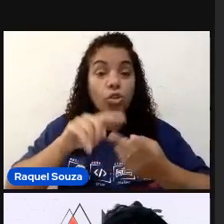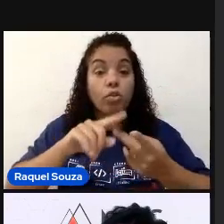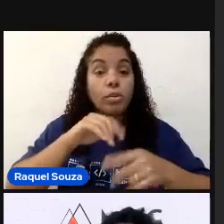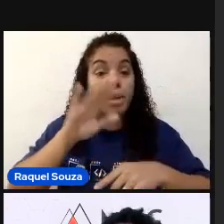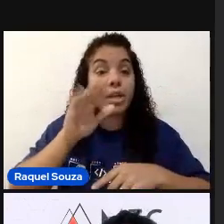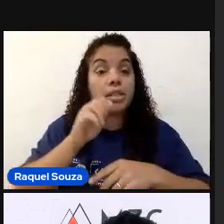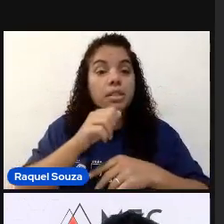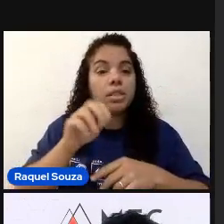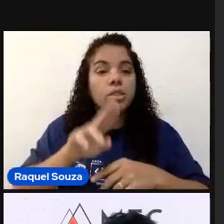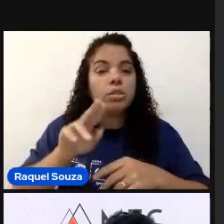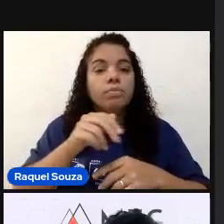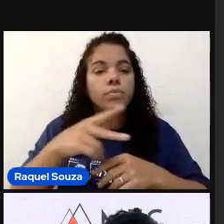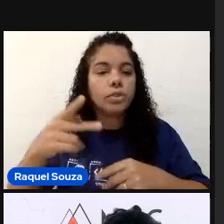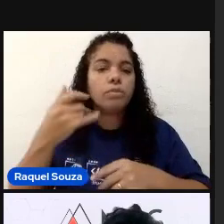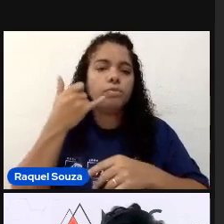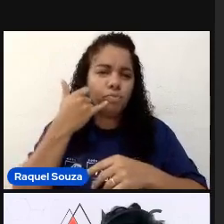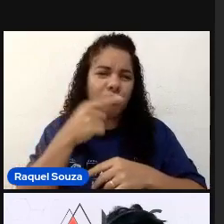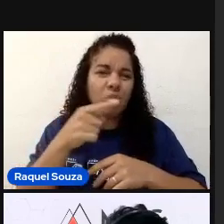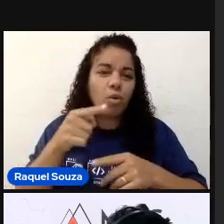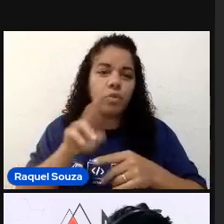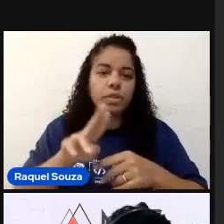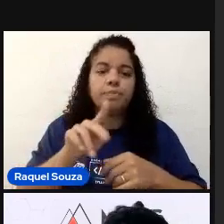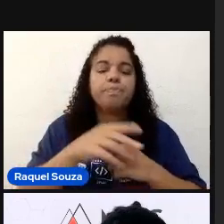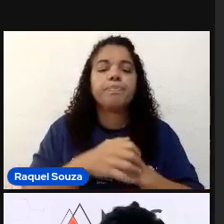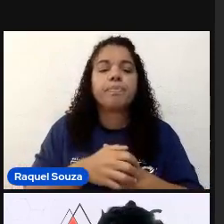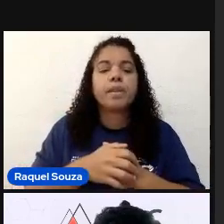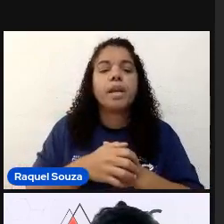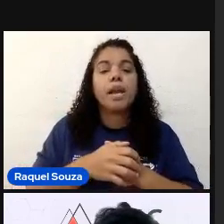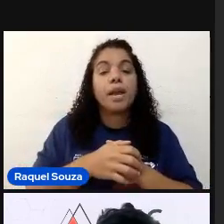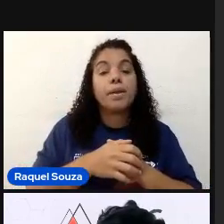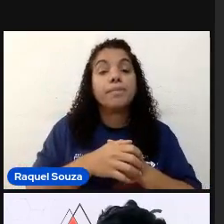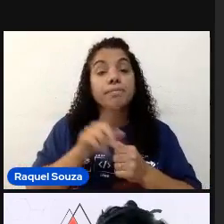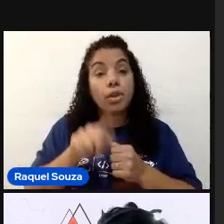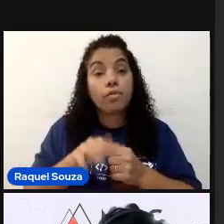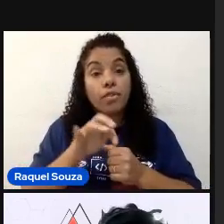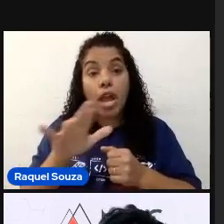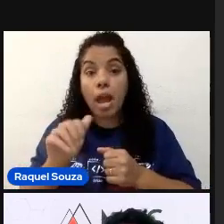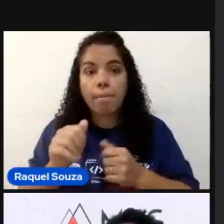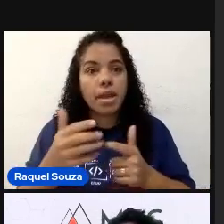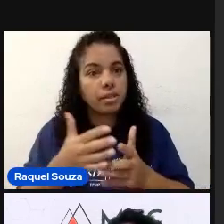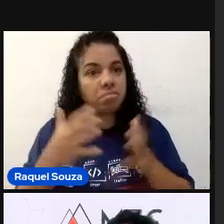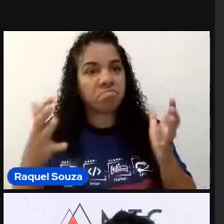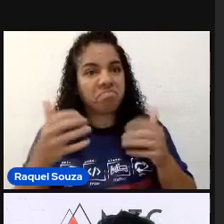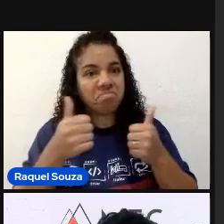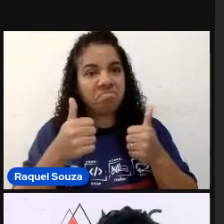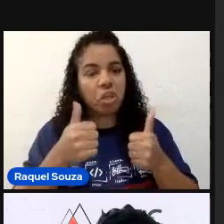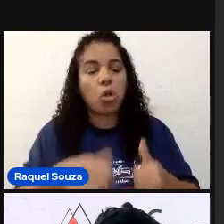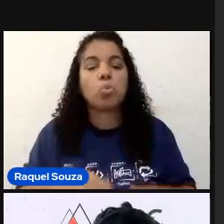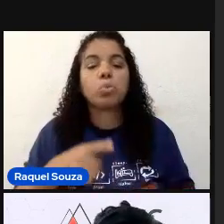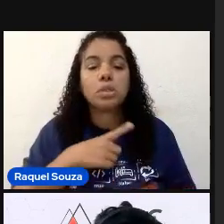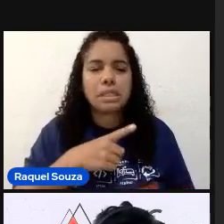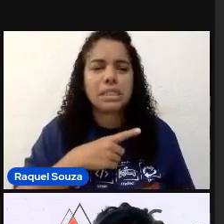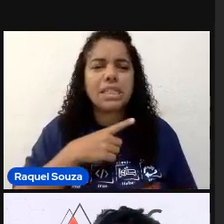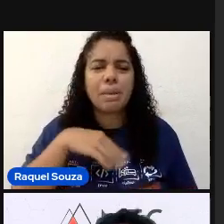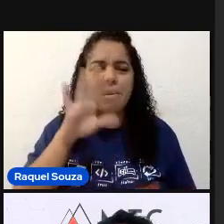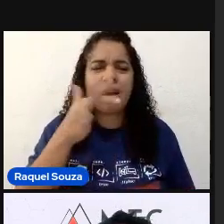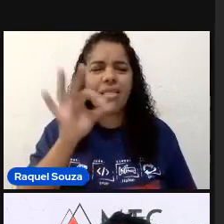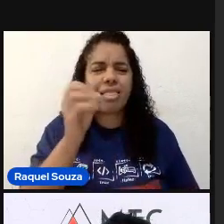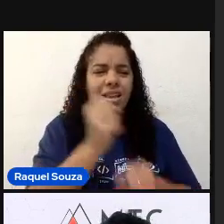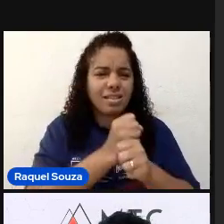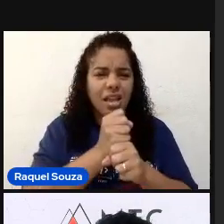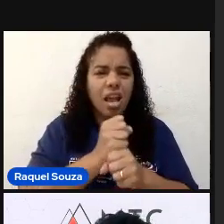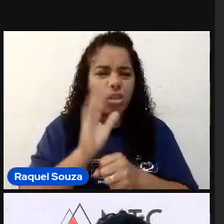móveis. E, assim... É uma ferramenta super robusta. Então, ela existe faz mais de 10 anos.